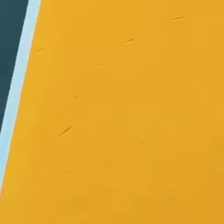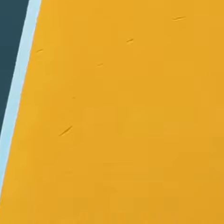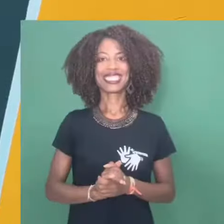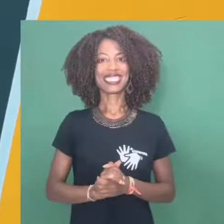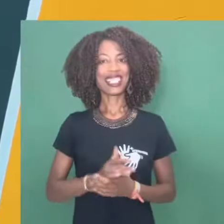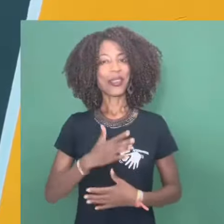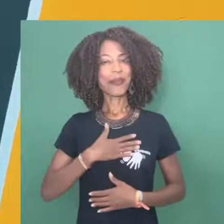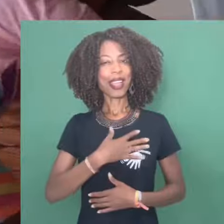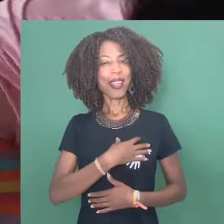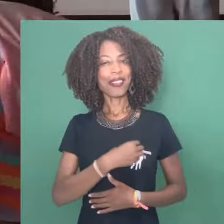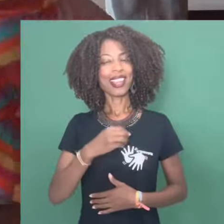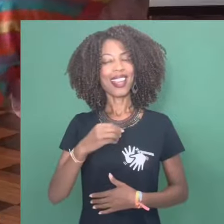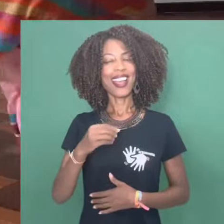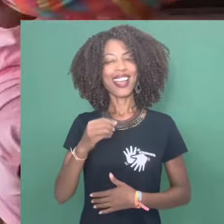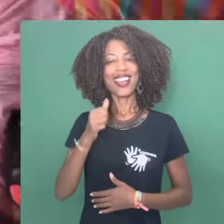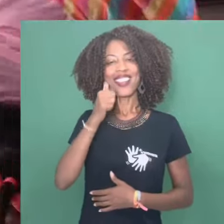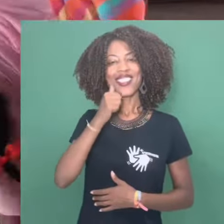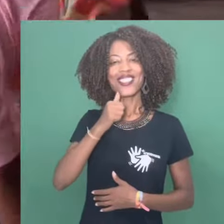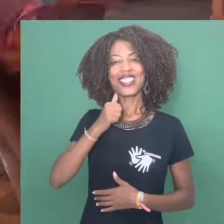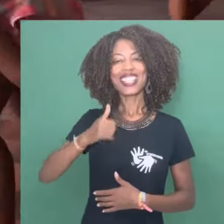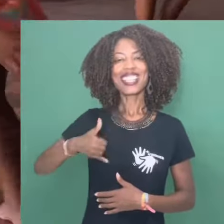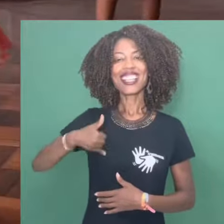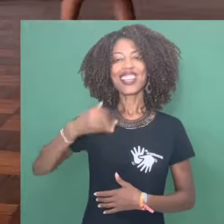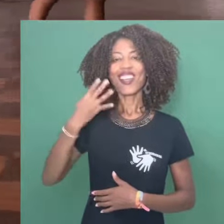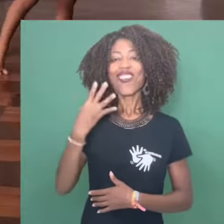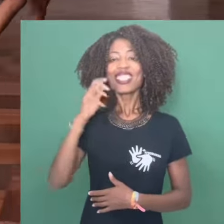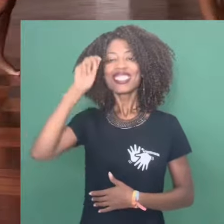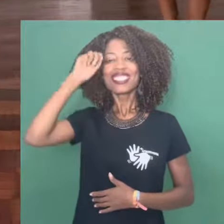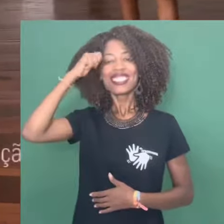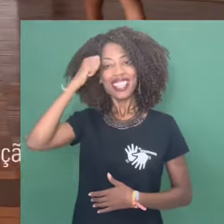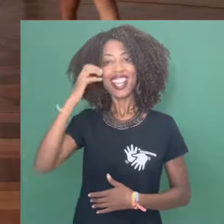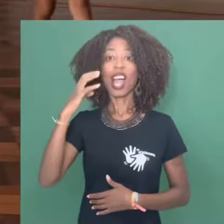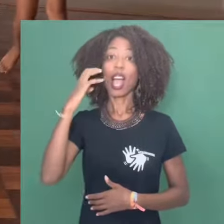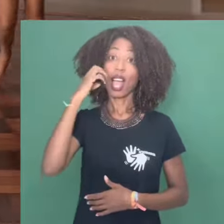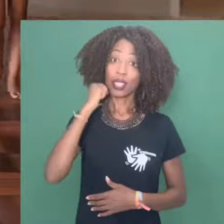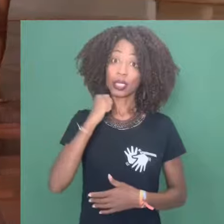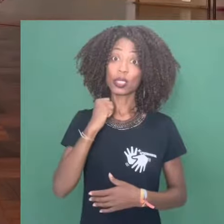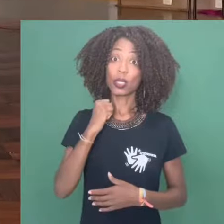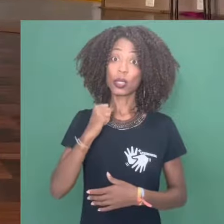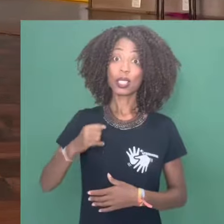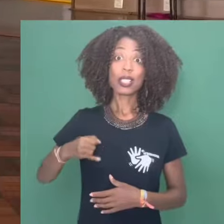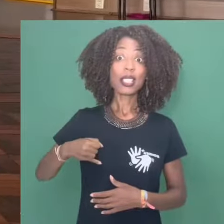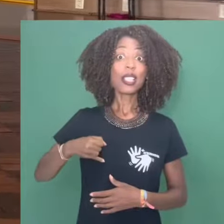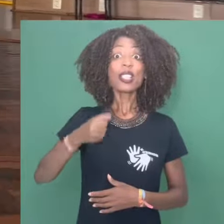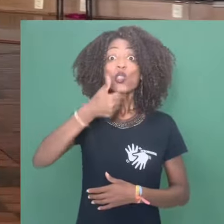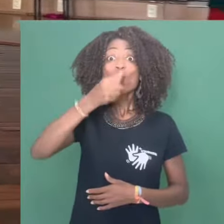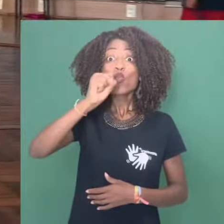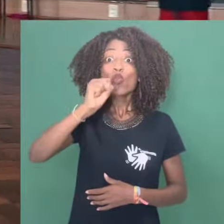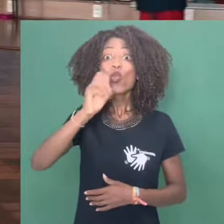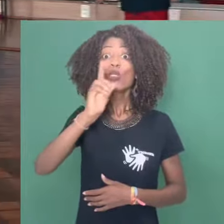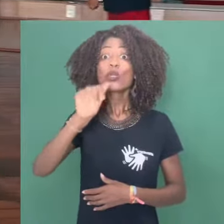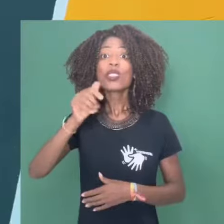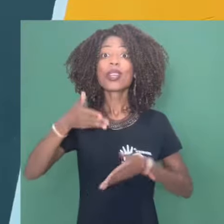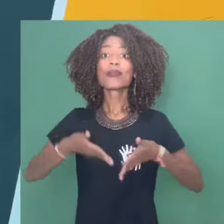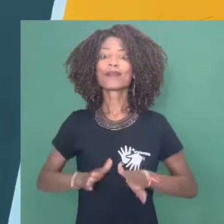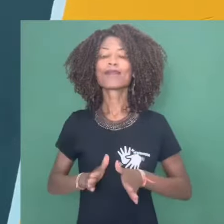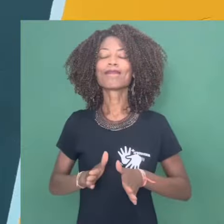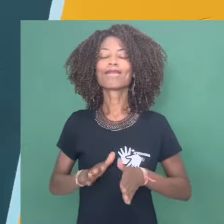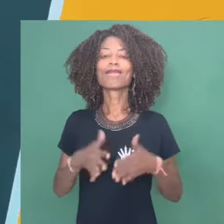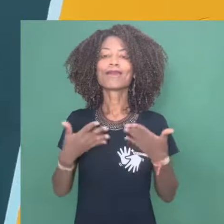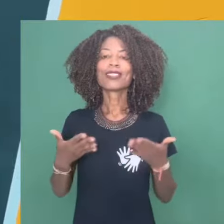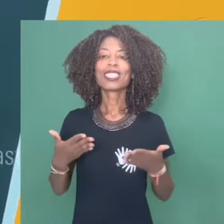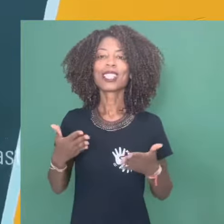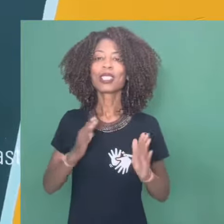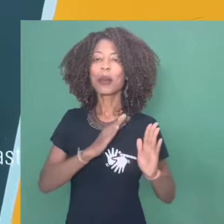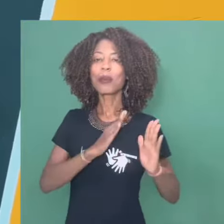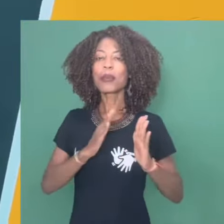Minha filha é uma menina pretinha de 4 anos que chega para mim por meio de um processo de adoção aos 18 dias de nascida. Entretanto, desde o momento do